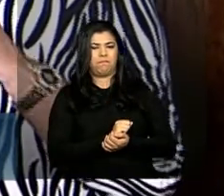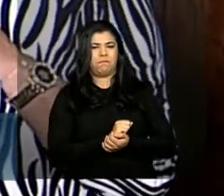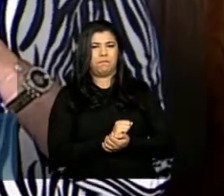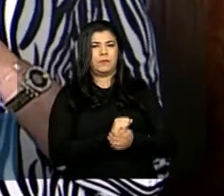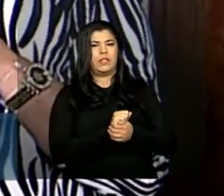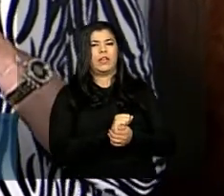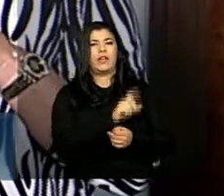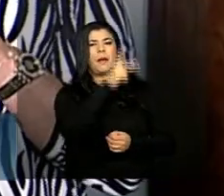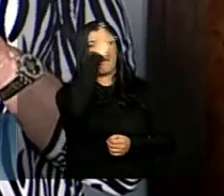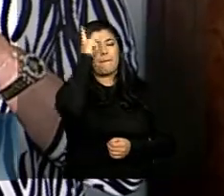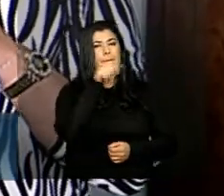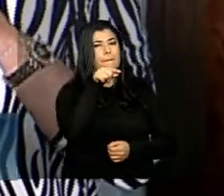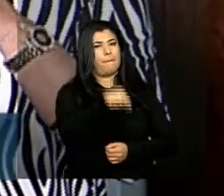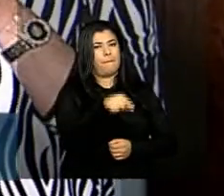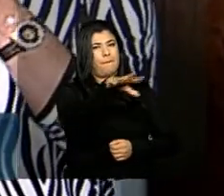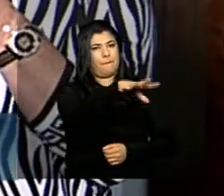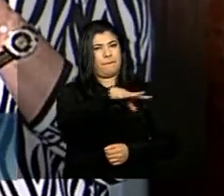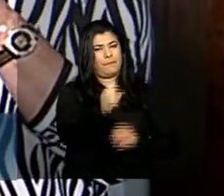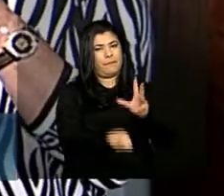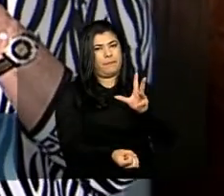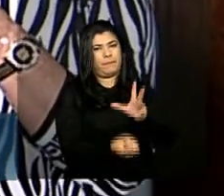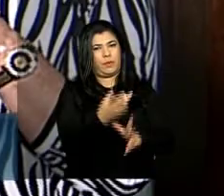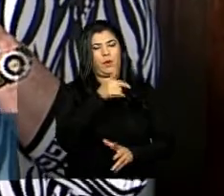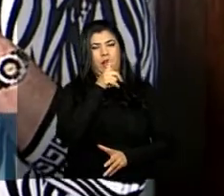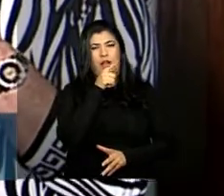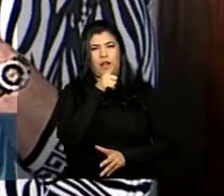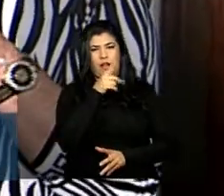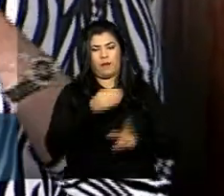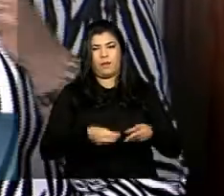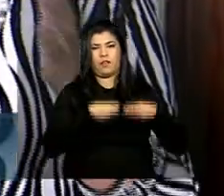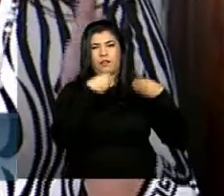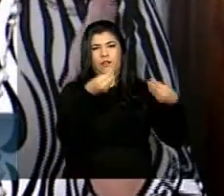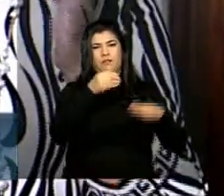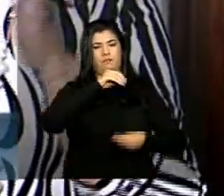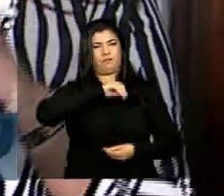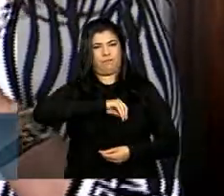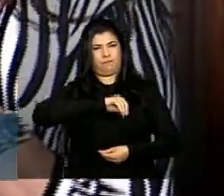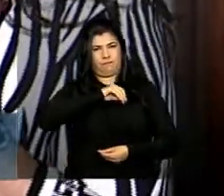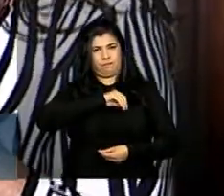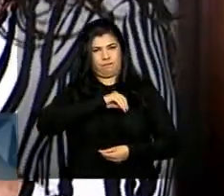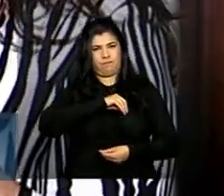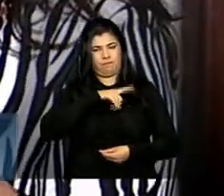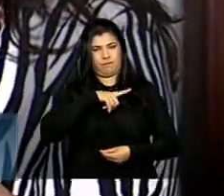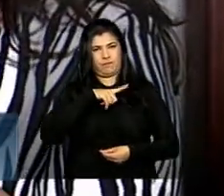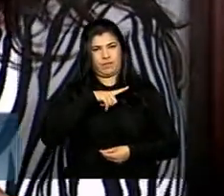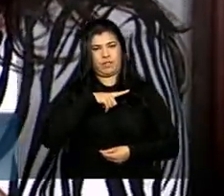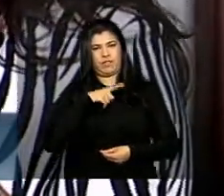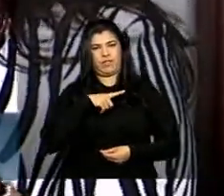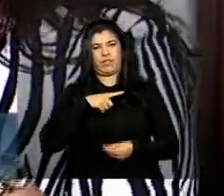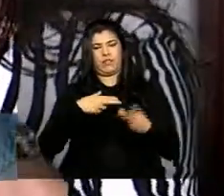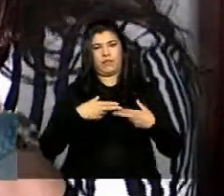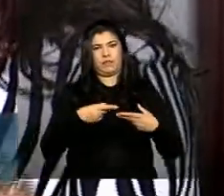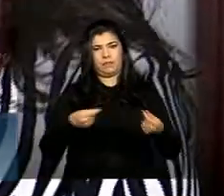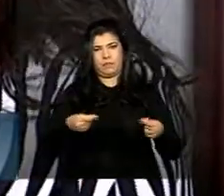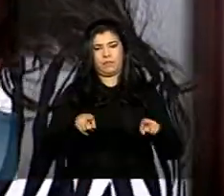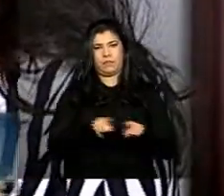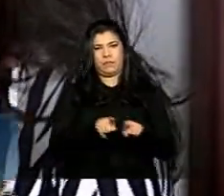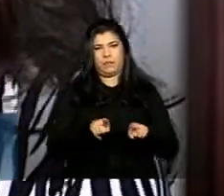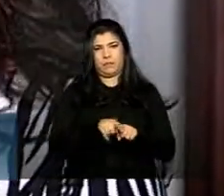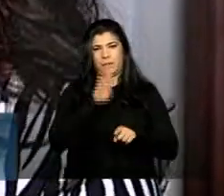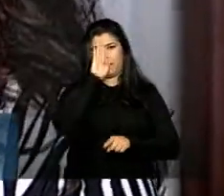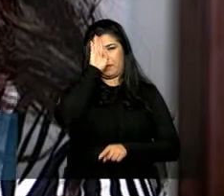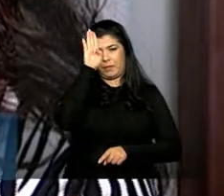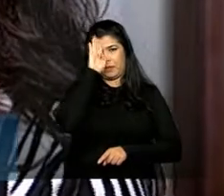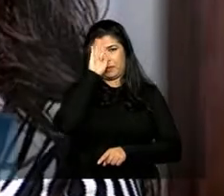produtor de água ele remunera o produtor rural que recompôs a sua mata ciliar principalmente